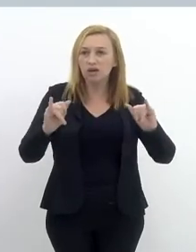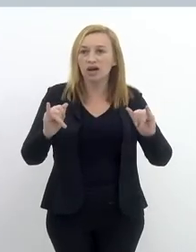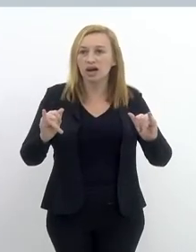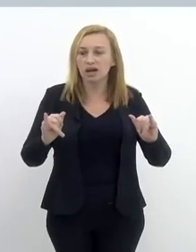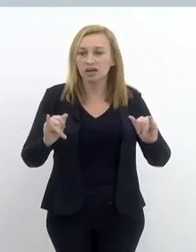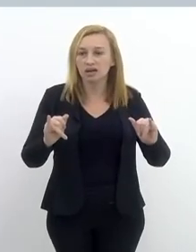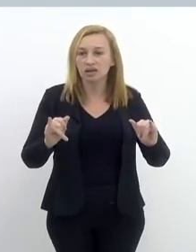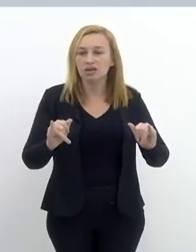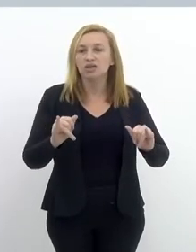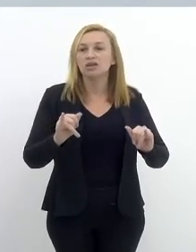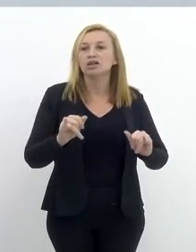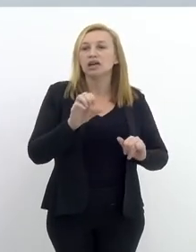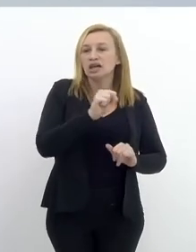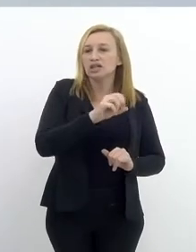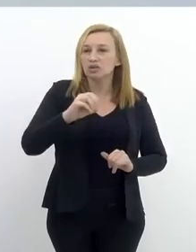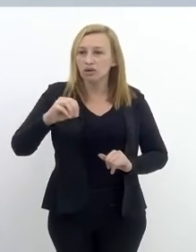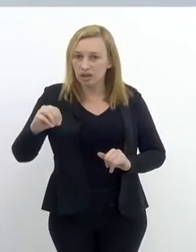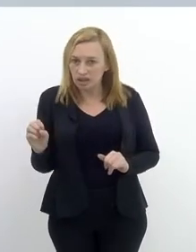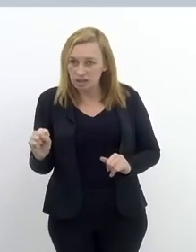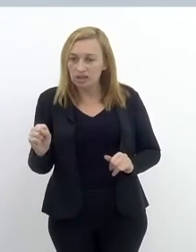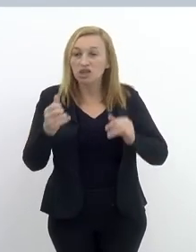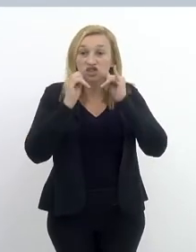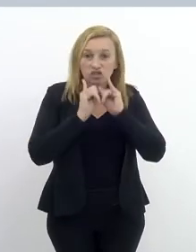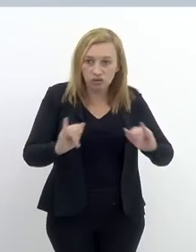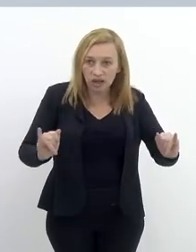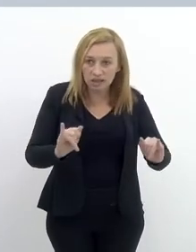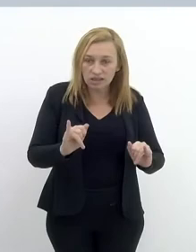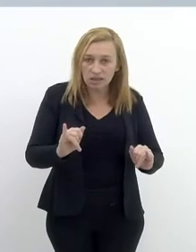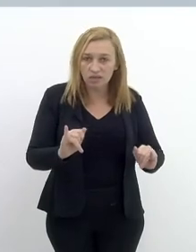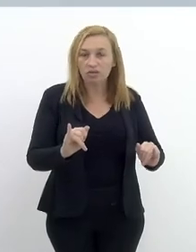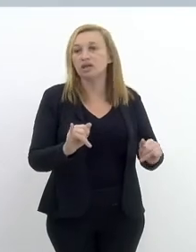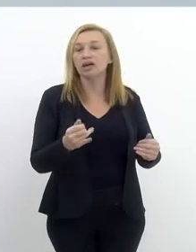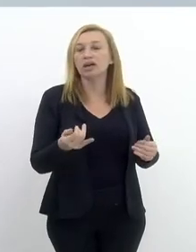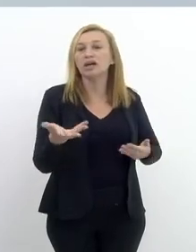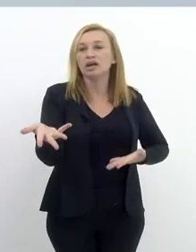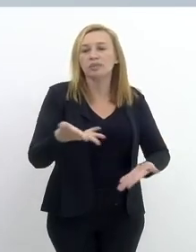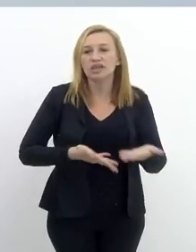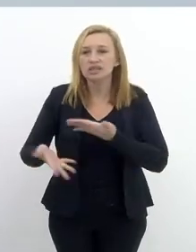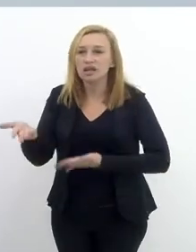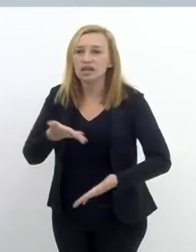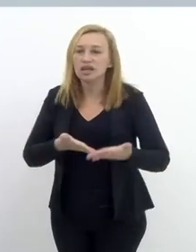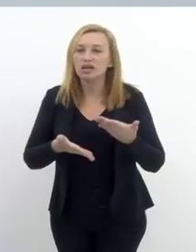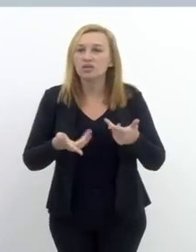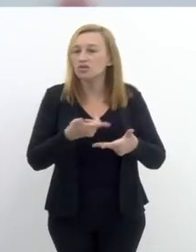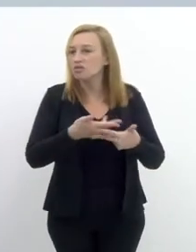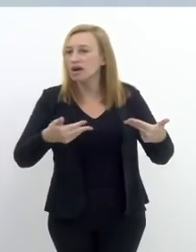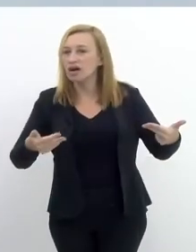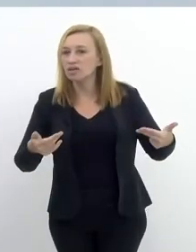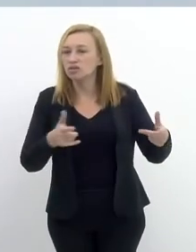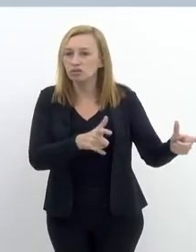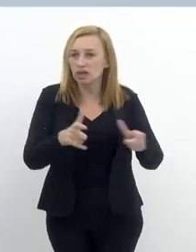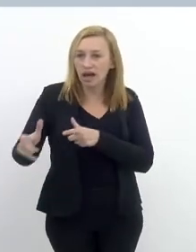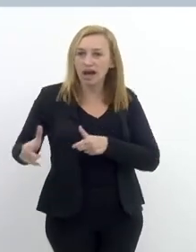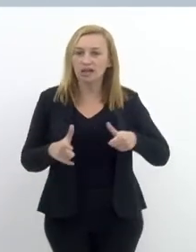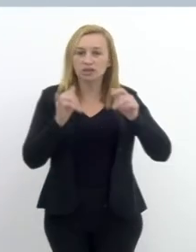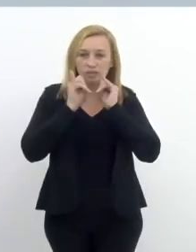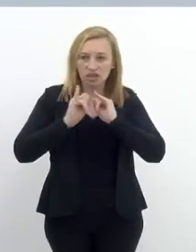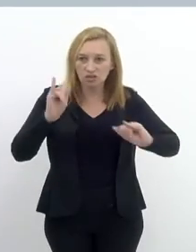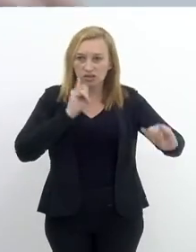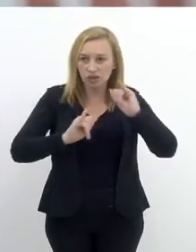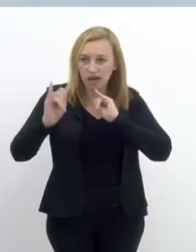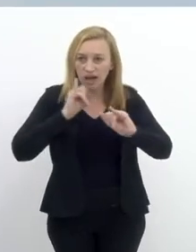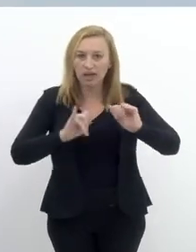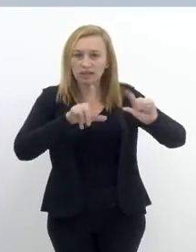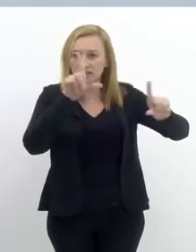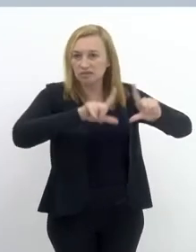divulgação. O carro-chefe do SOS é a divulgação, para as instituições parceiras, a gente buscar os cartazes, a gente já teve vários